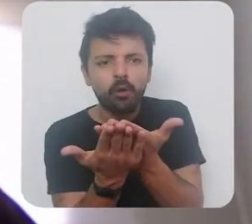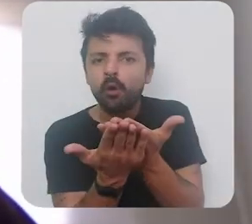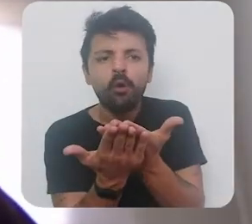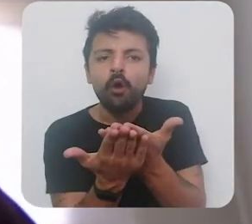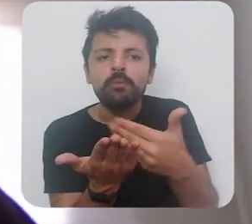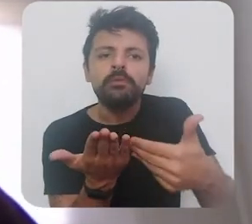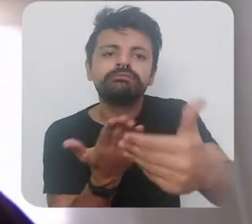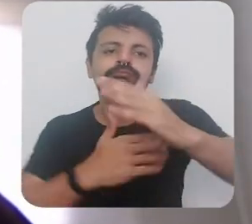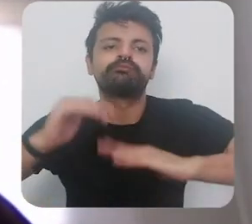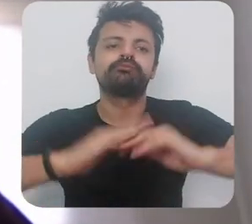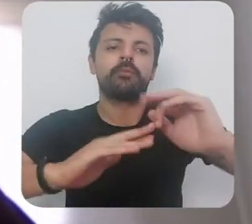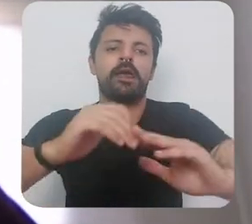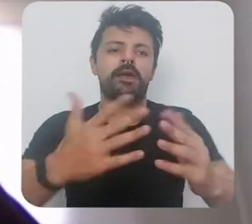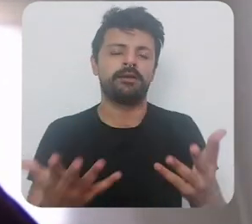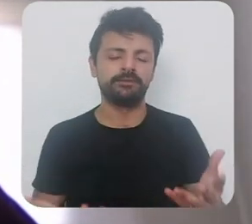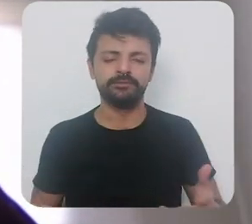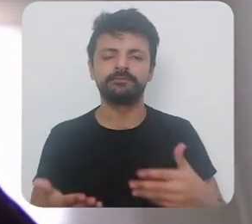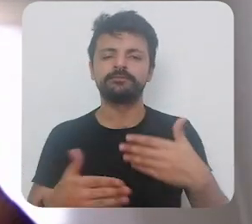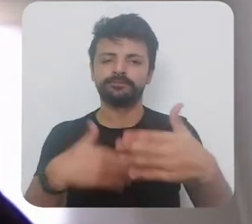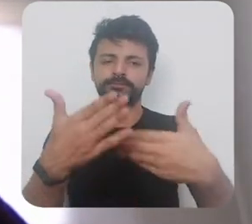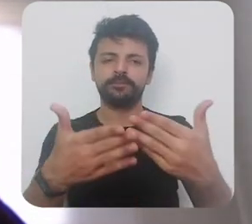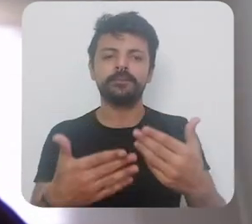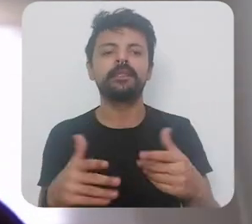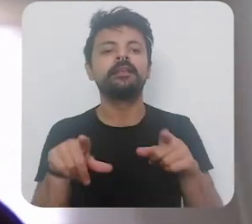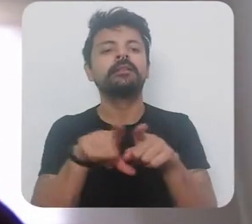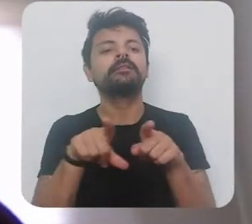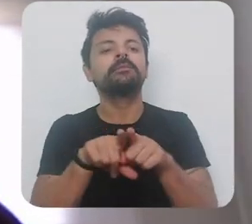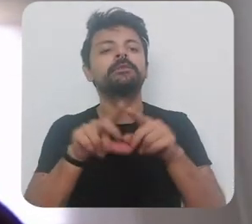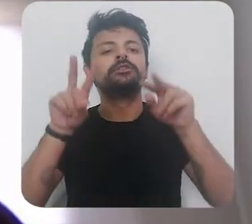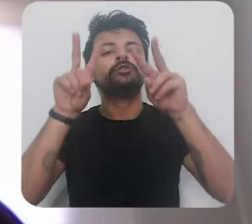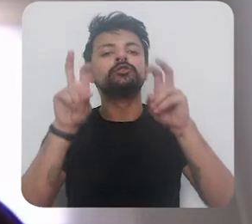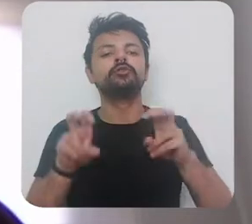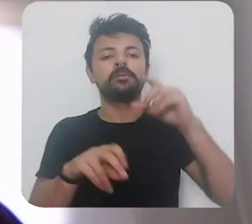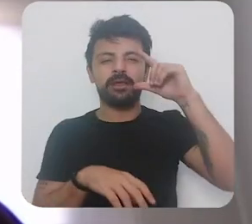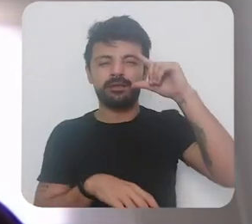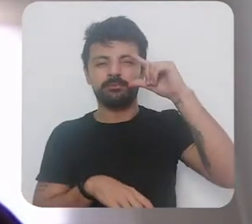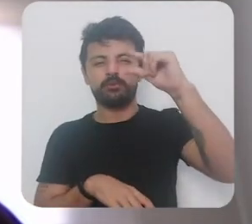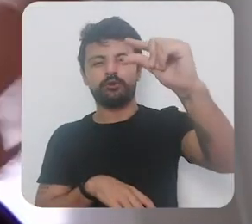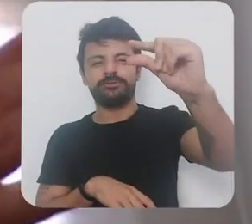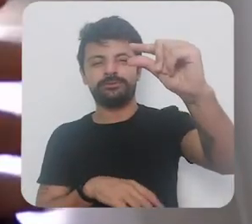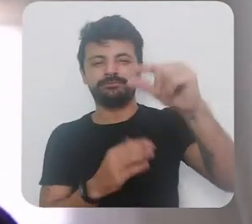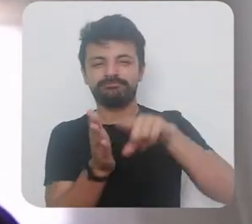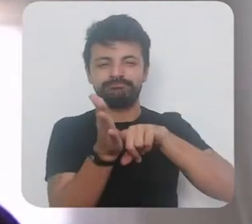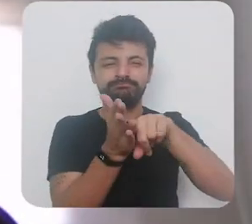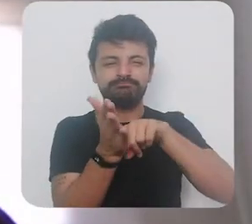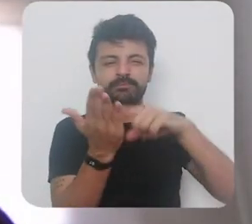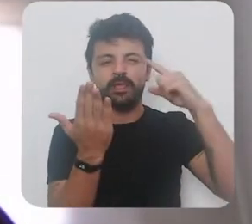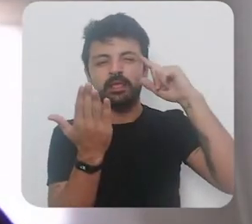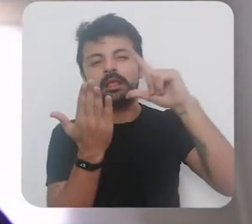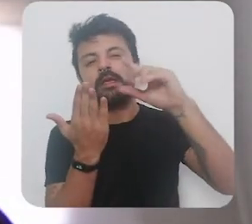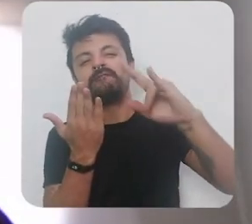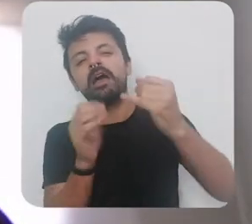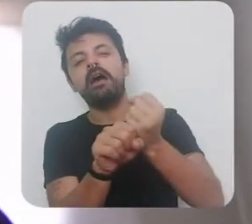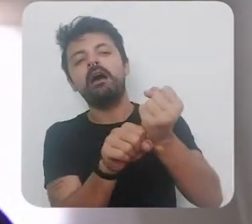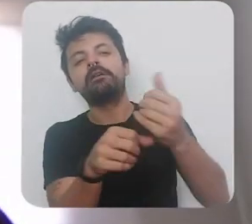colocadas em prática e acho também em relação às projeções o estudo que a gente fez ali